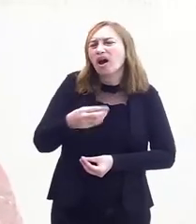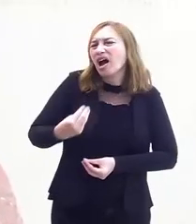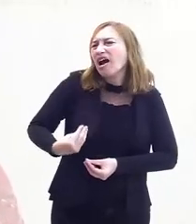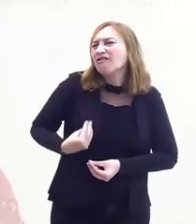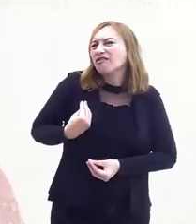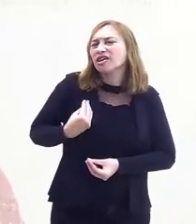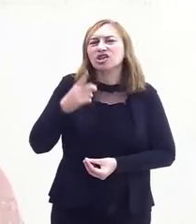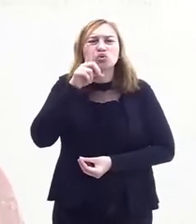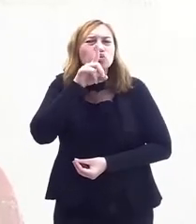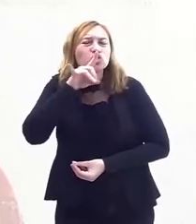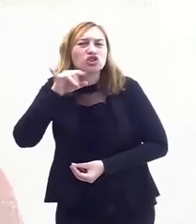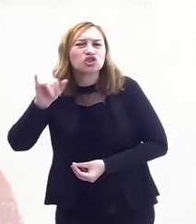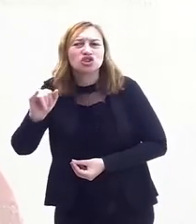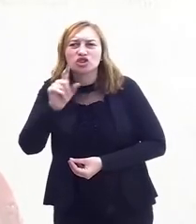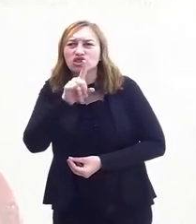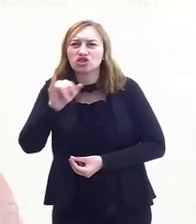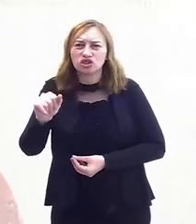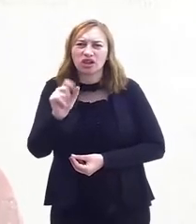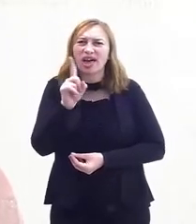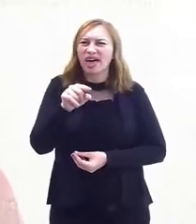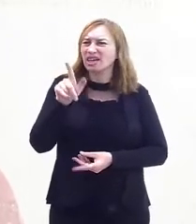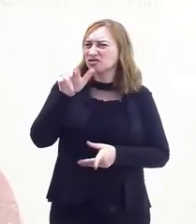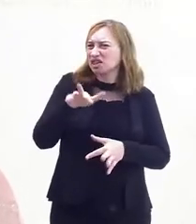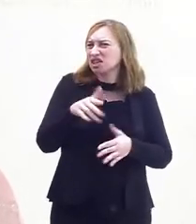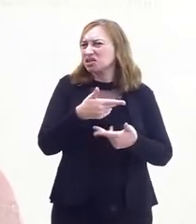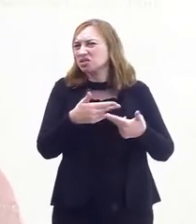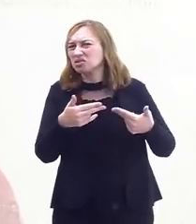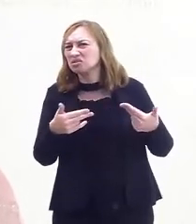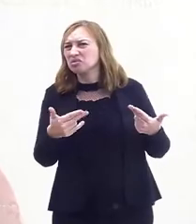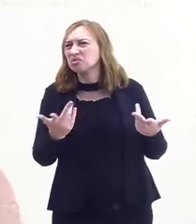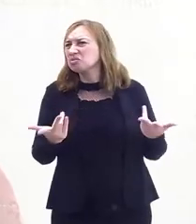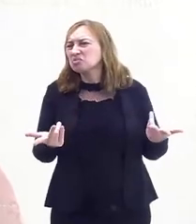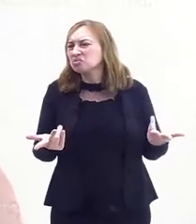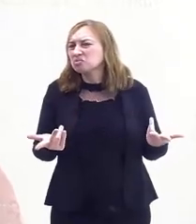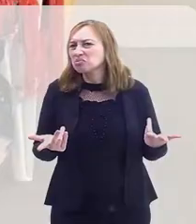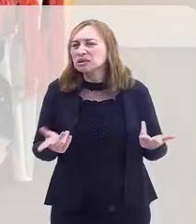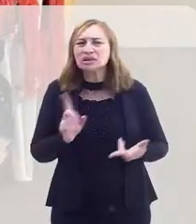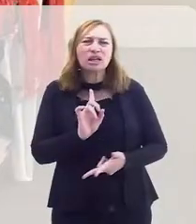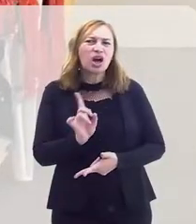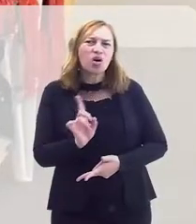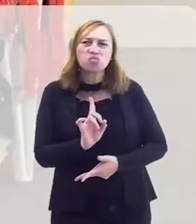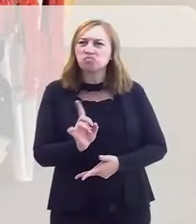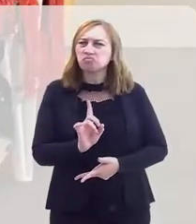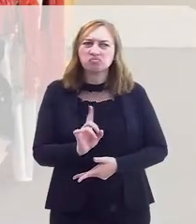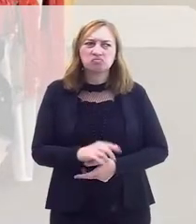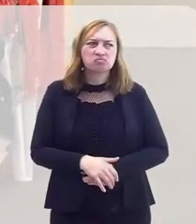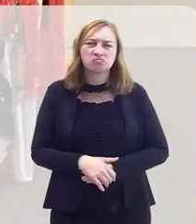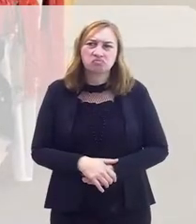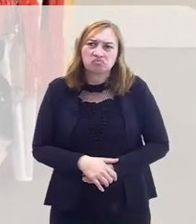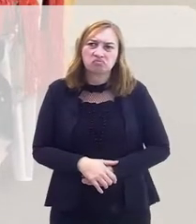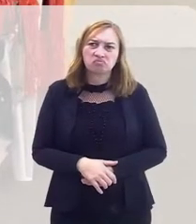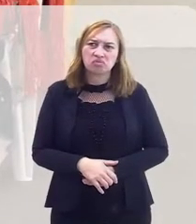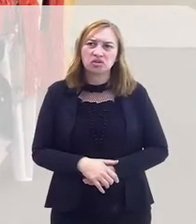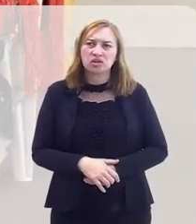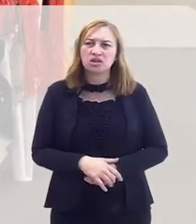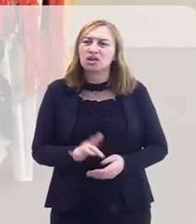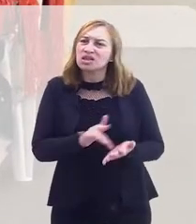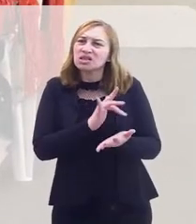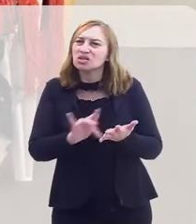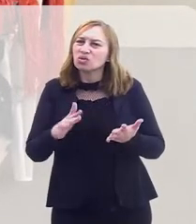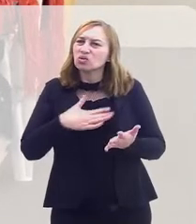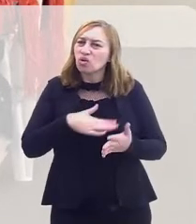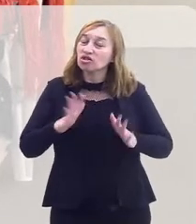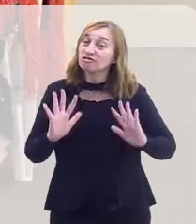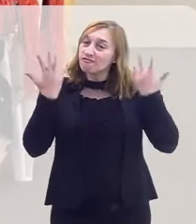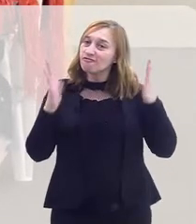é a vida, o dia a dia? É diferente alguma coisa? Não. A coisa é que o